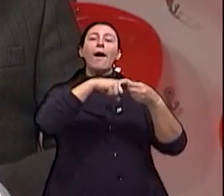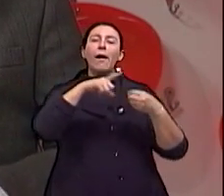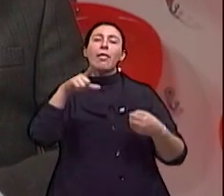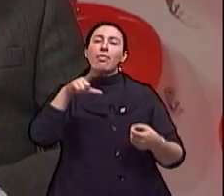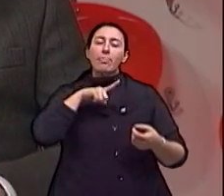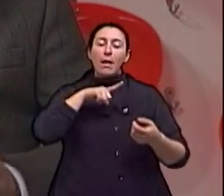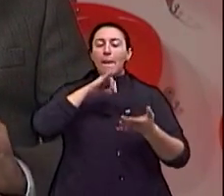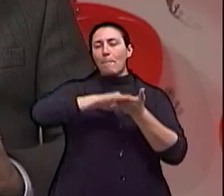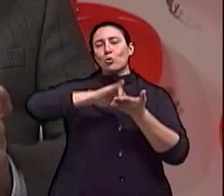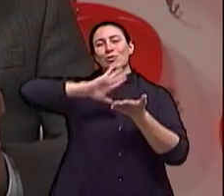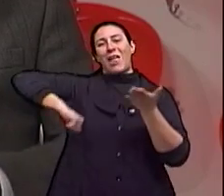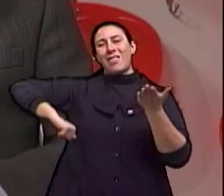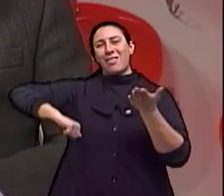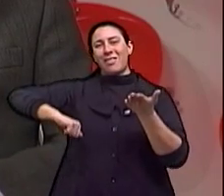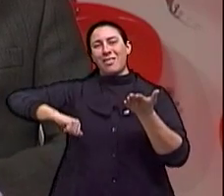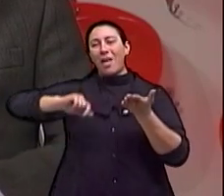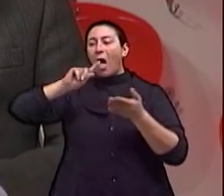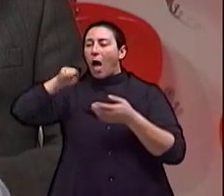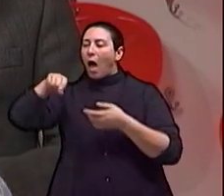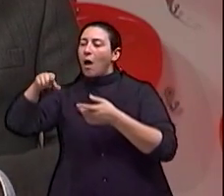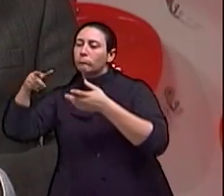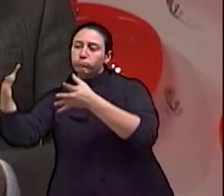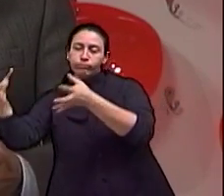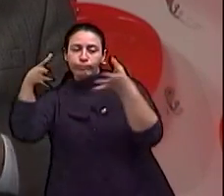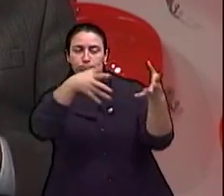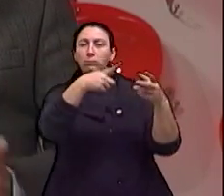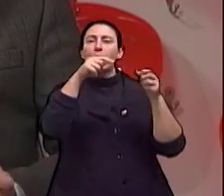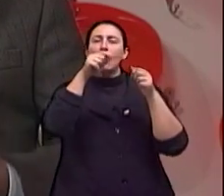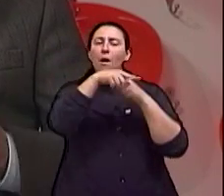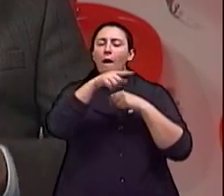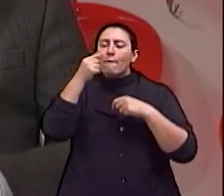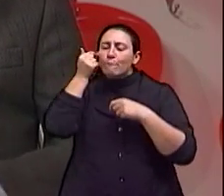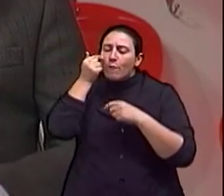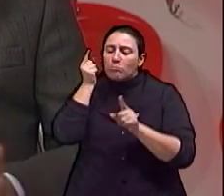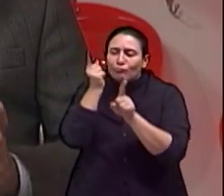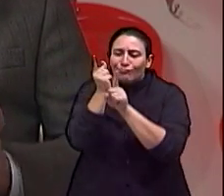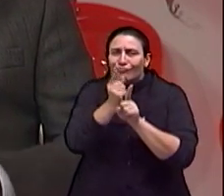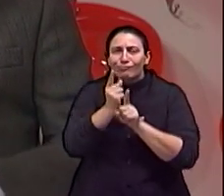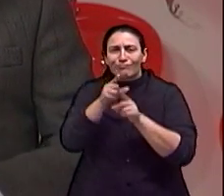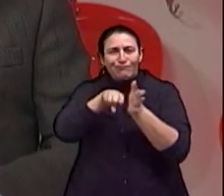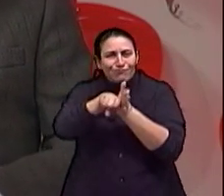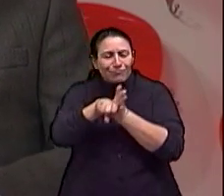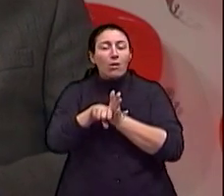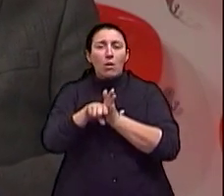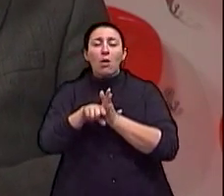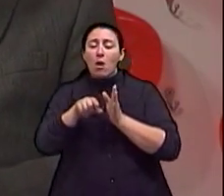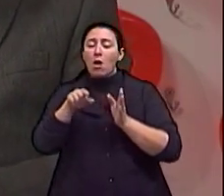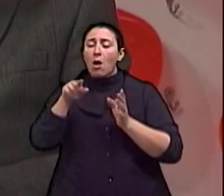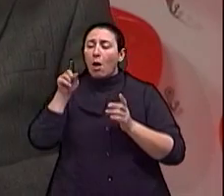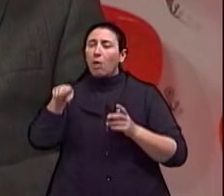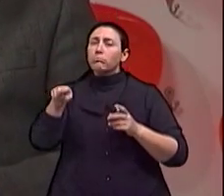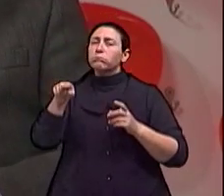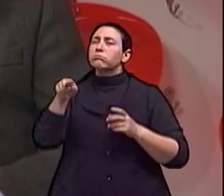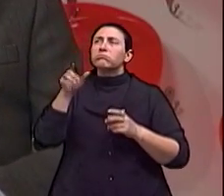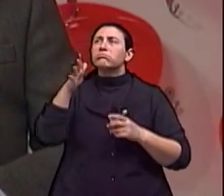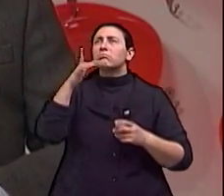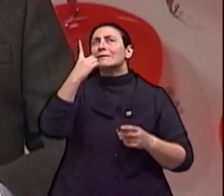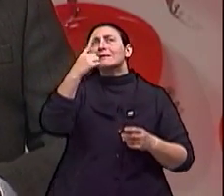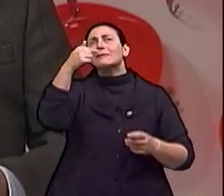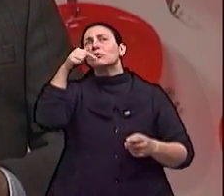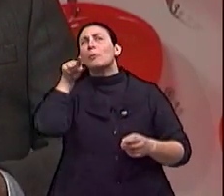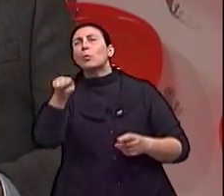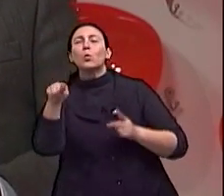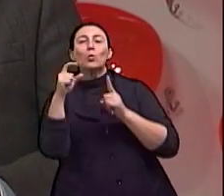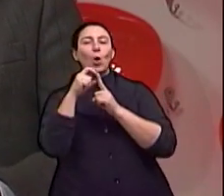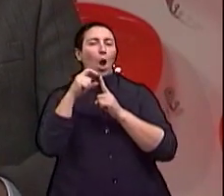diminui. dentro do contexto todo, o custo do aparelho, hospital, em torno de 17 mil dólares, mais ou menos, né? Então,